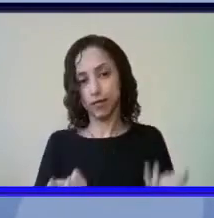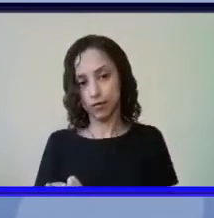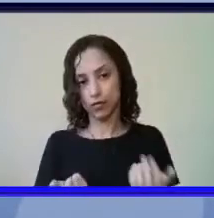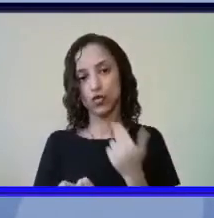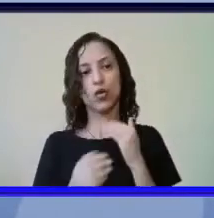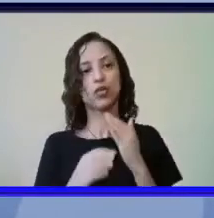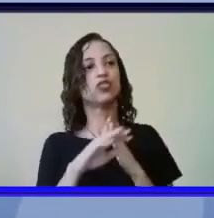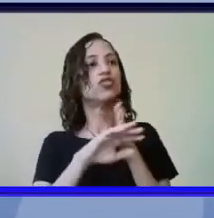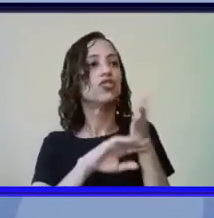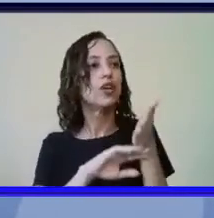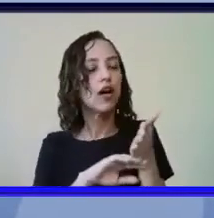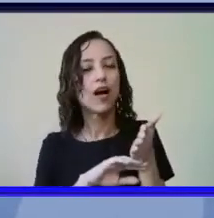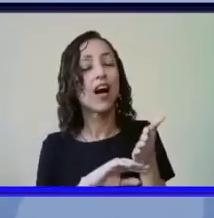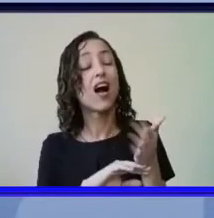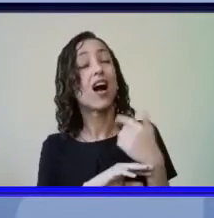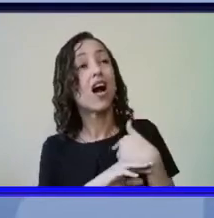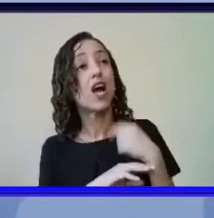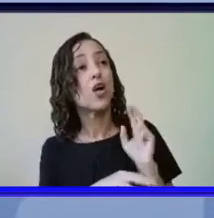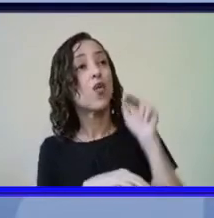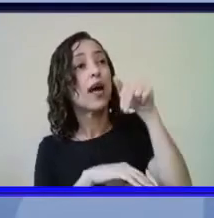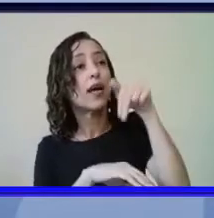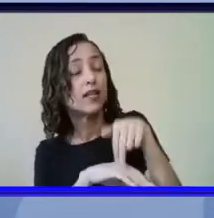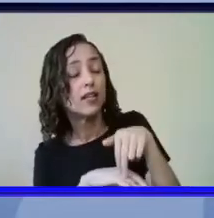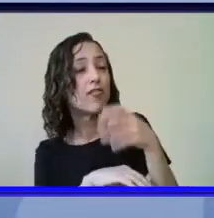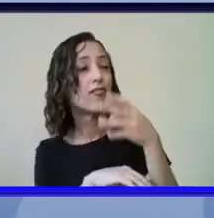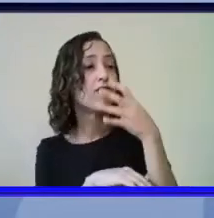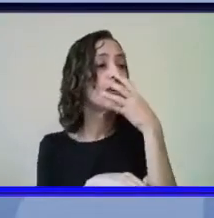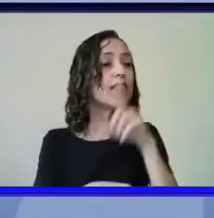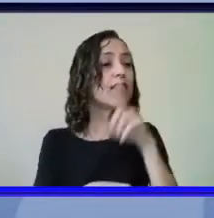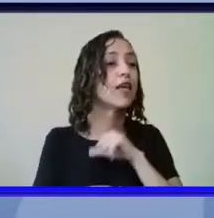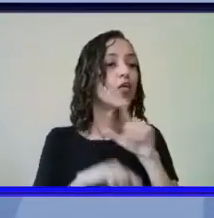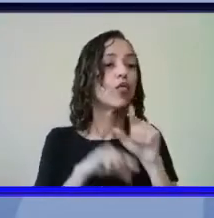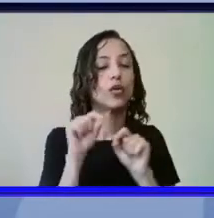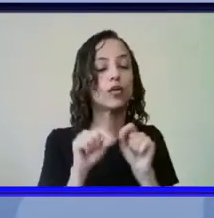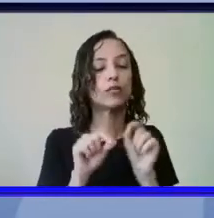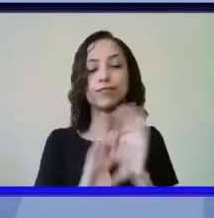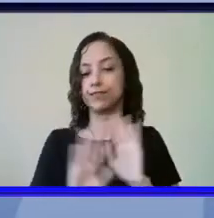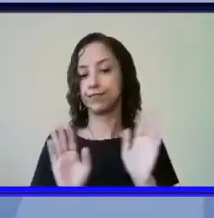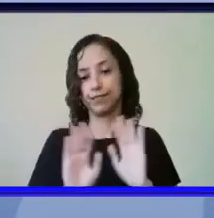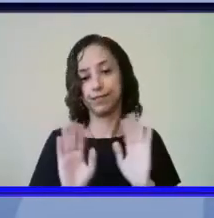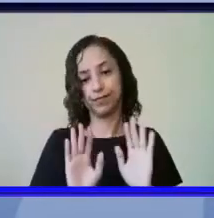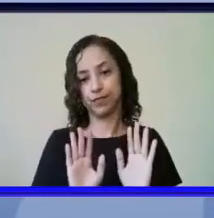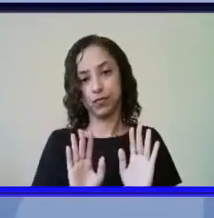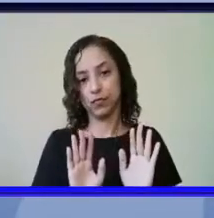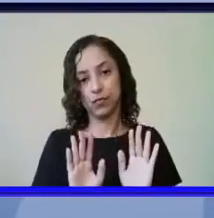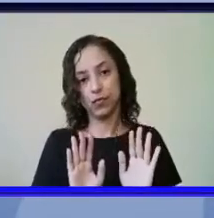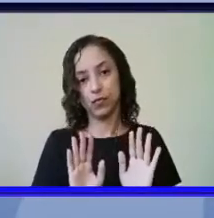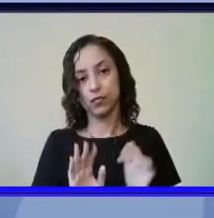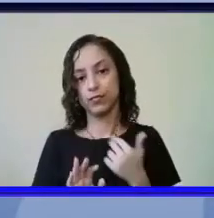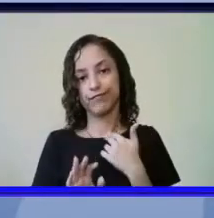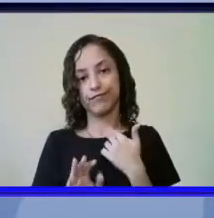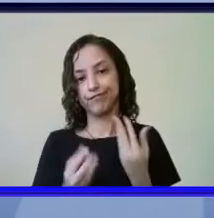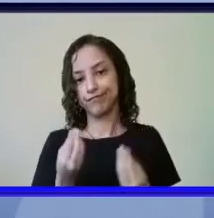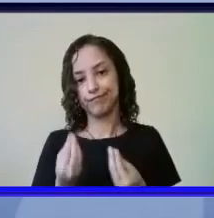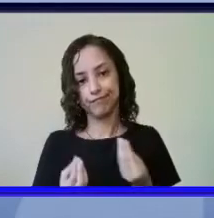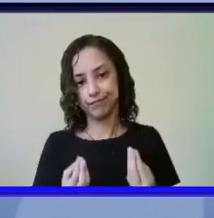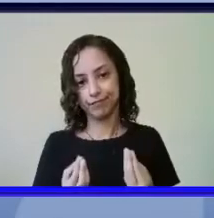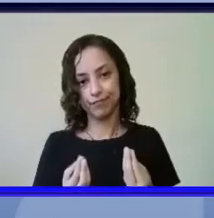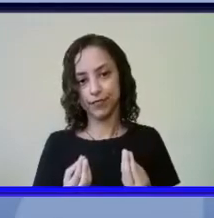chegar lá e dizer ah eu vim aqui para ver o que vocês têm não isso não era inclusive